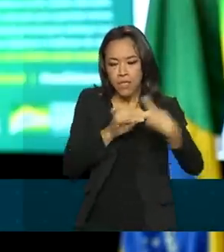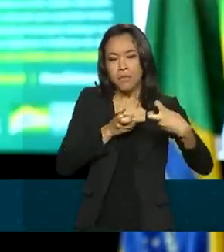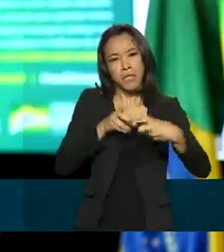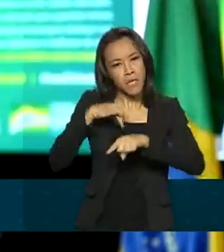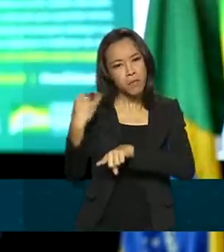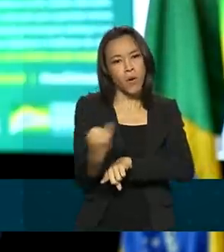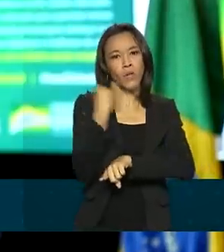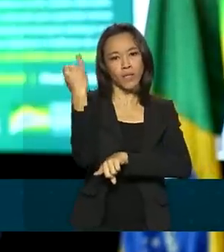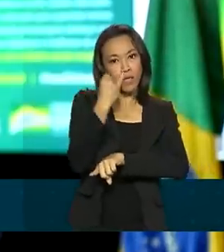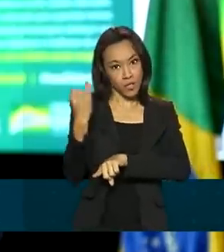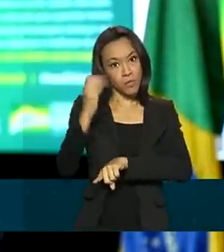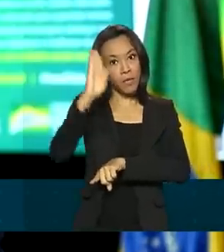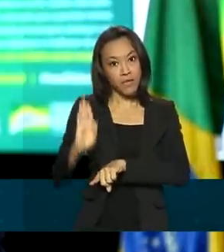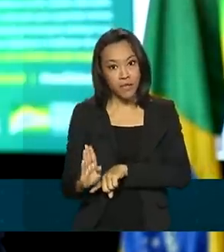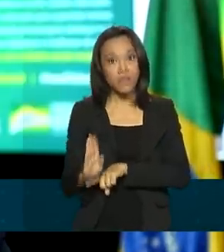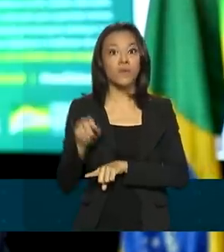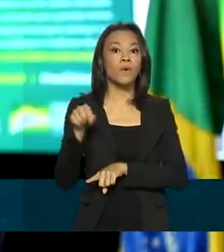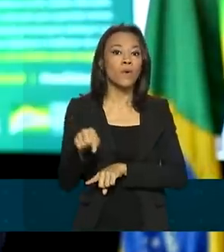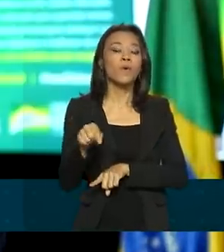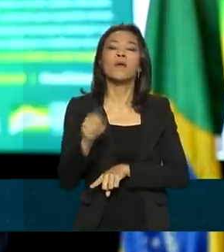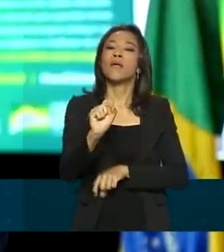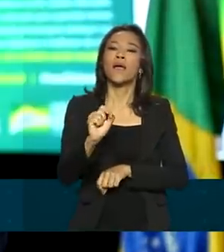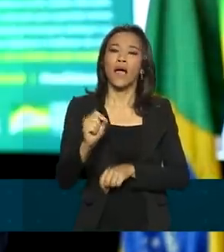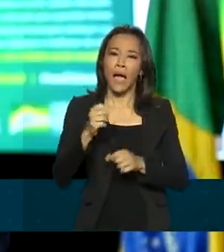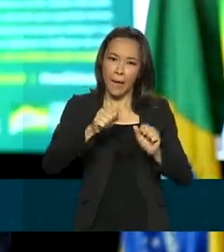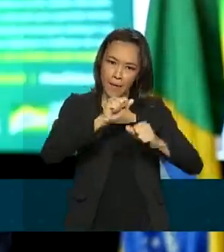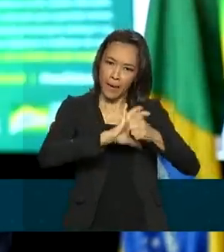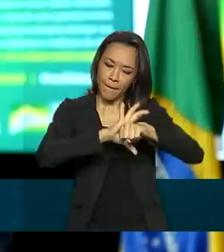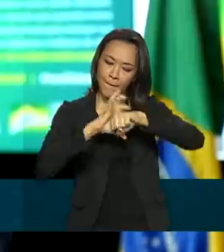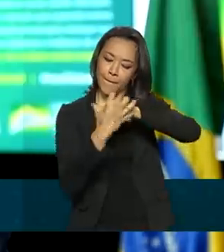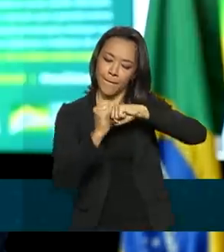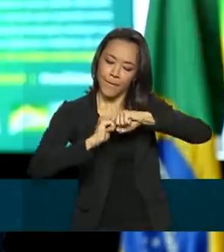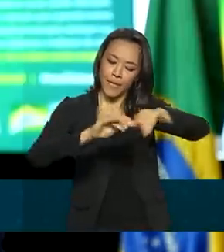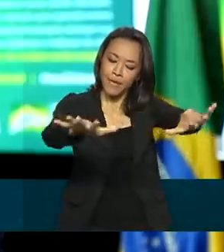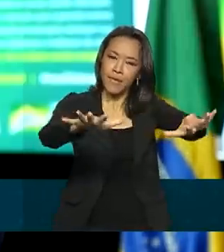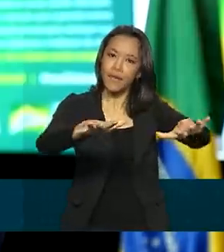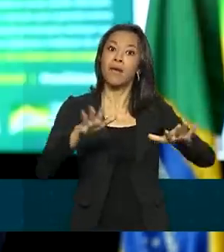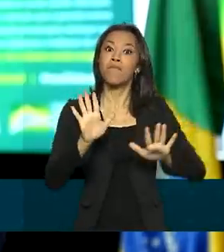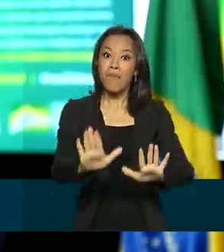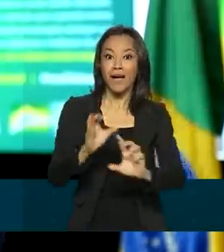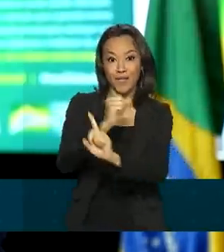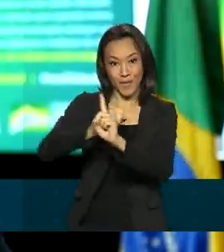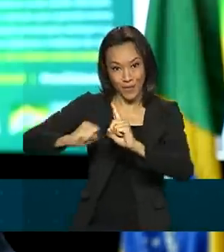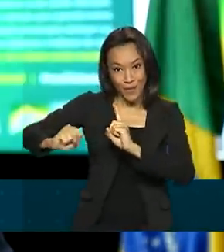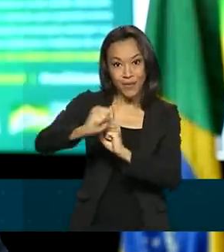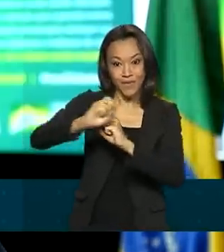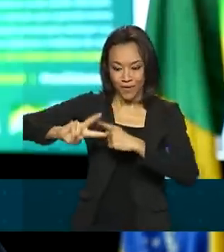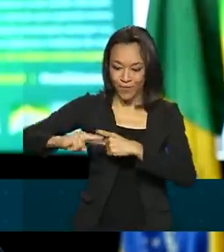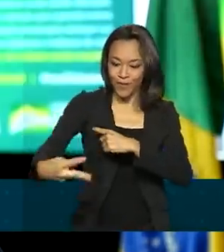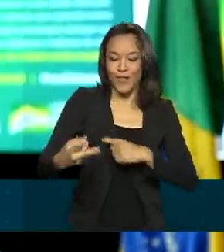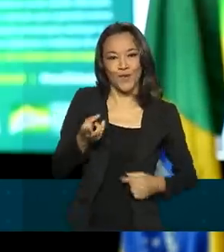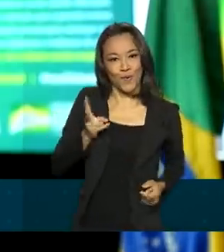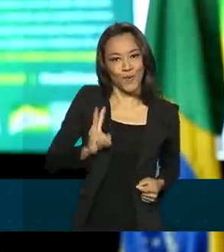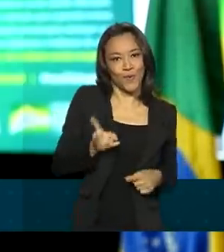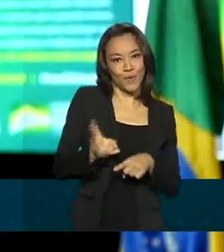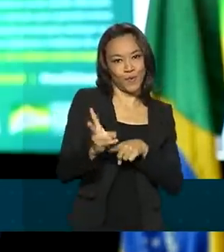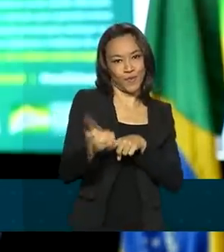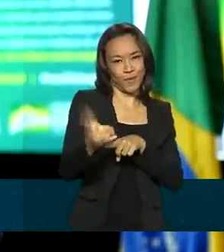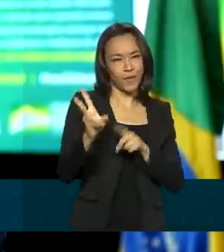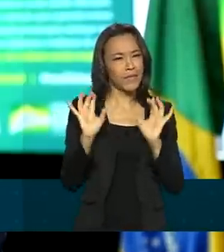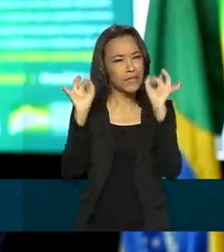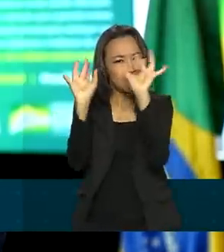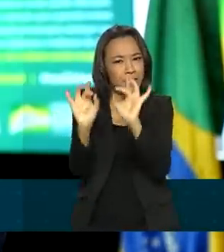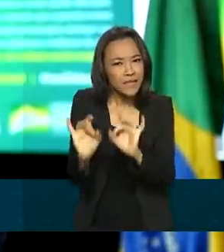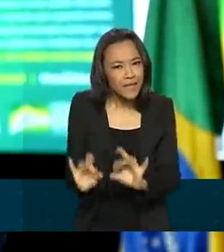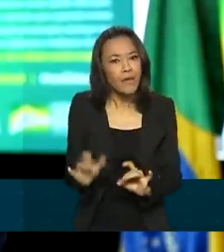importante que o Brasil está atravessando, onde a pandemia está passando, mas os efeitos sociais e econômicos dela ainda perduram, em especial